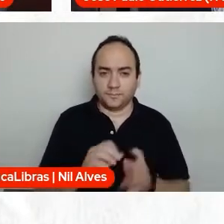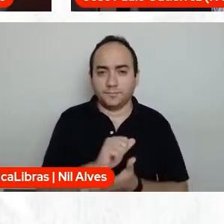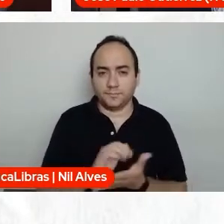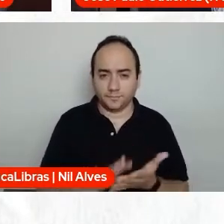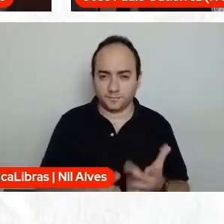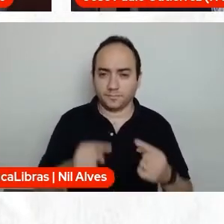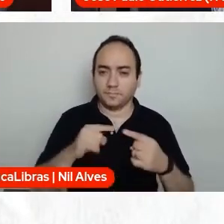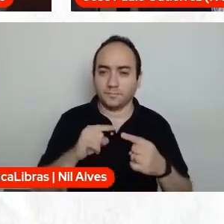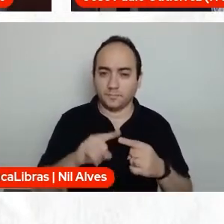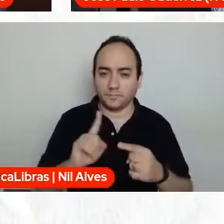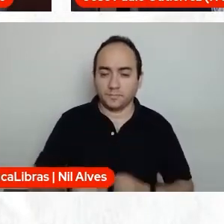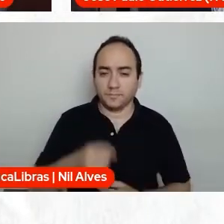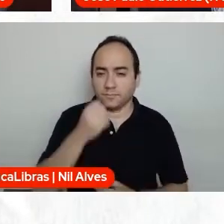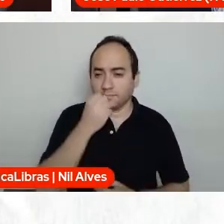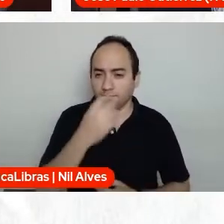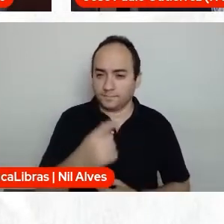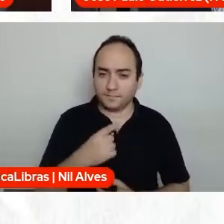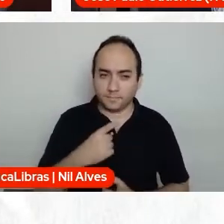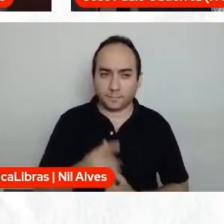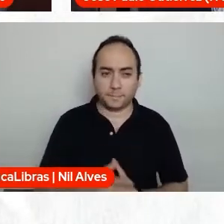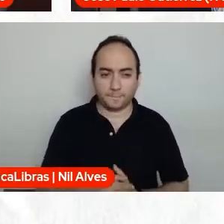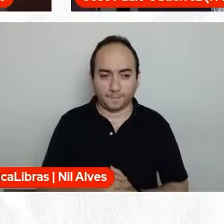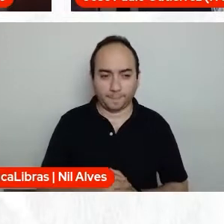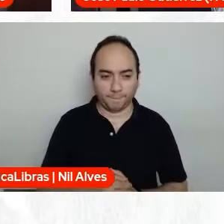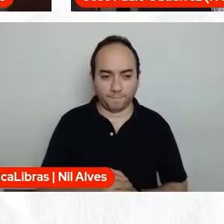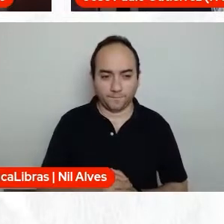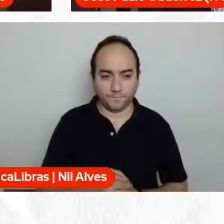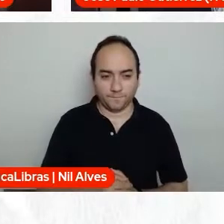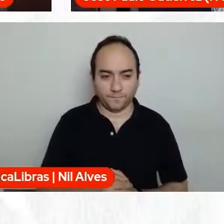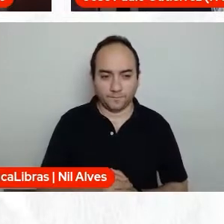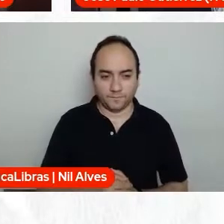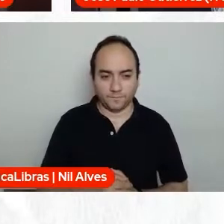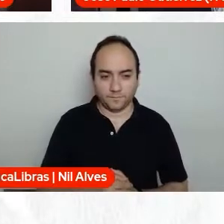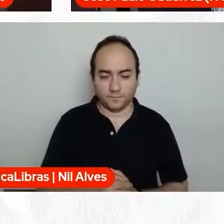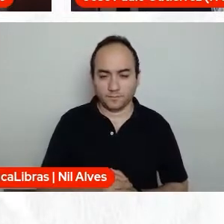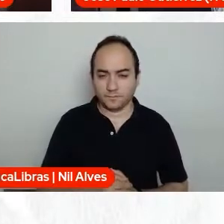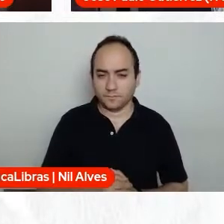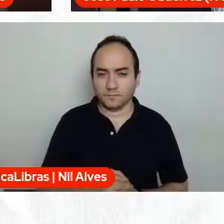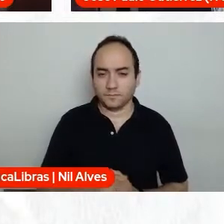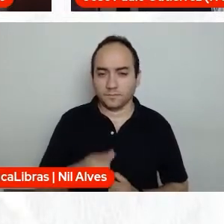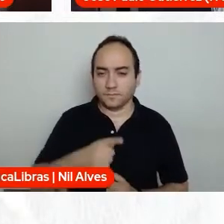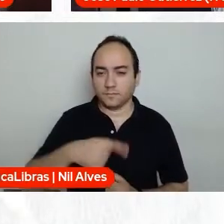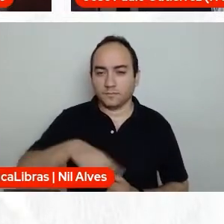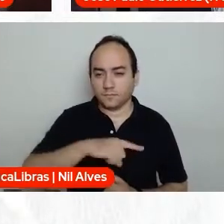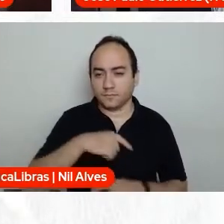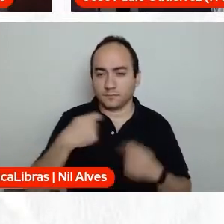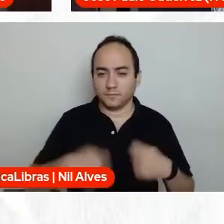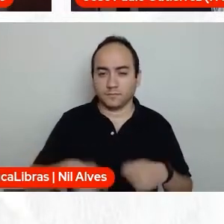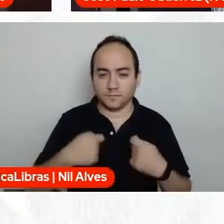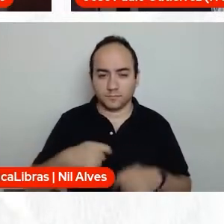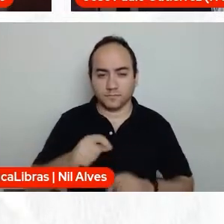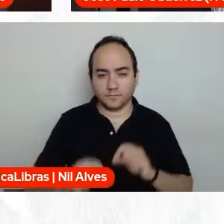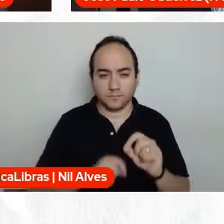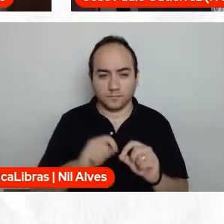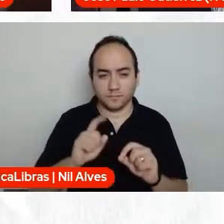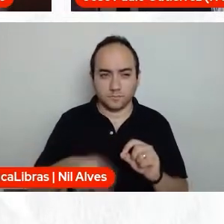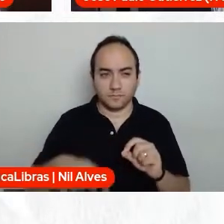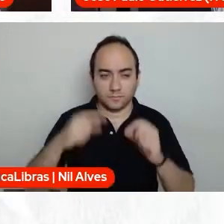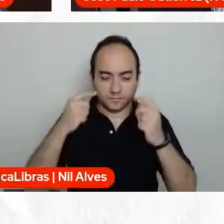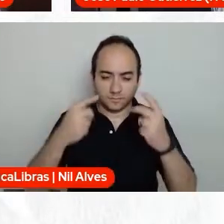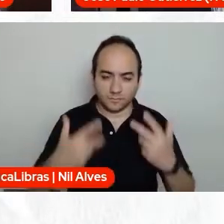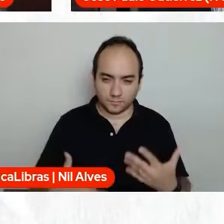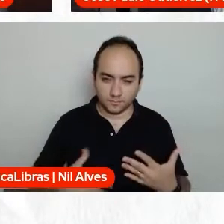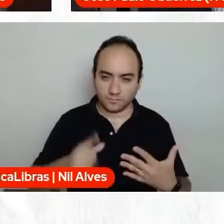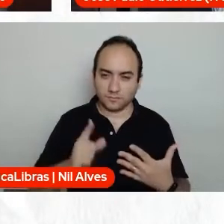apesar de que eles, como eu disse, não conhecem, né, professor Moacir, então, a gente precisa intensificar esse trabalho, né?